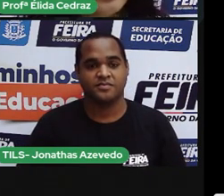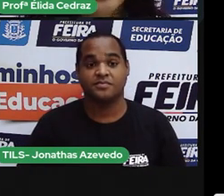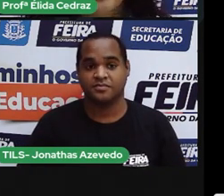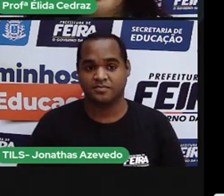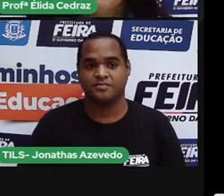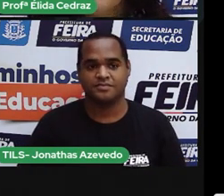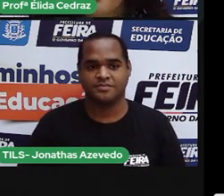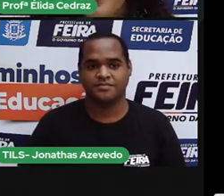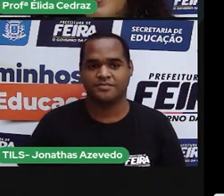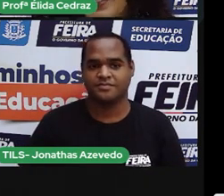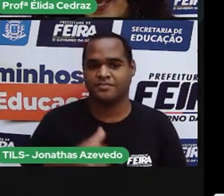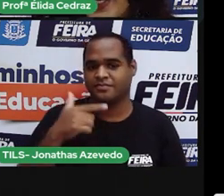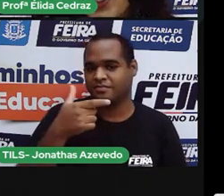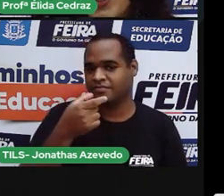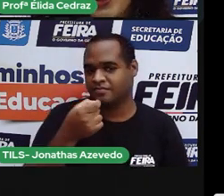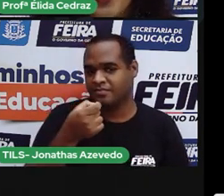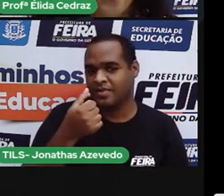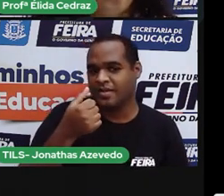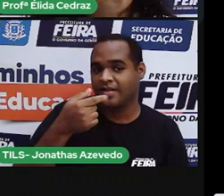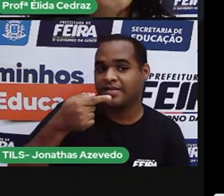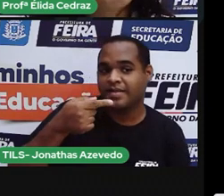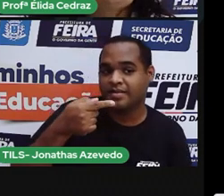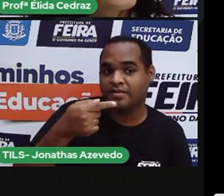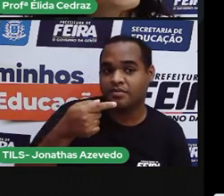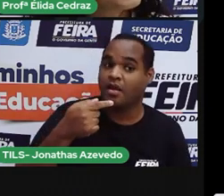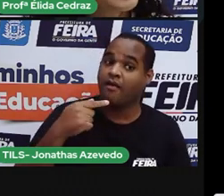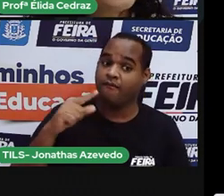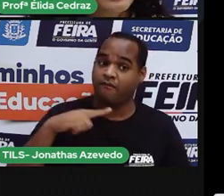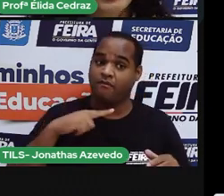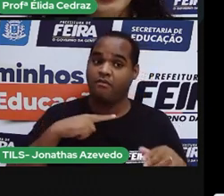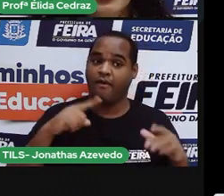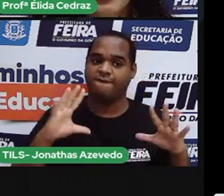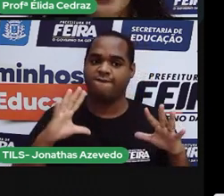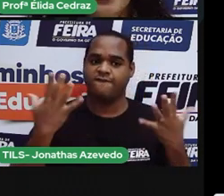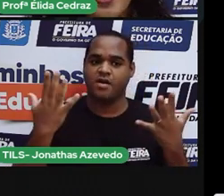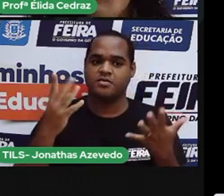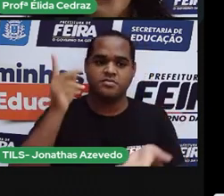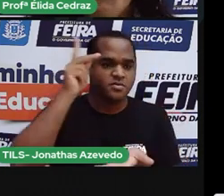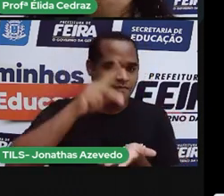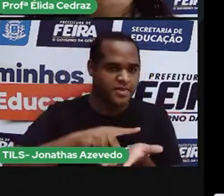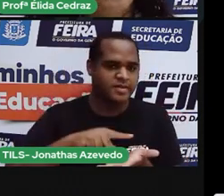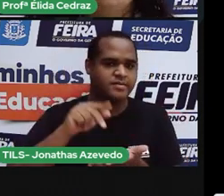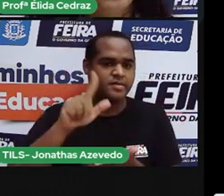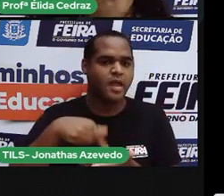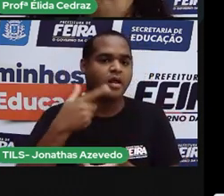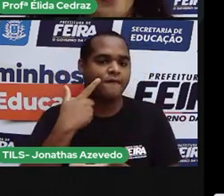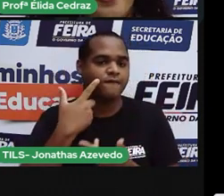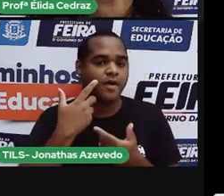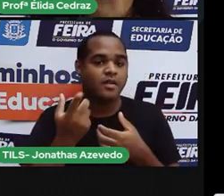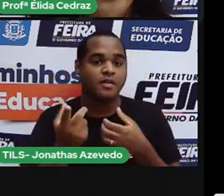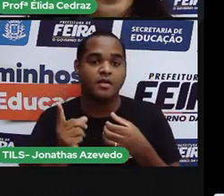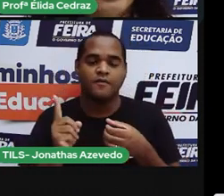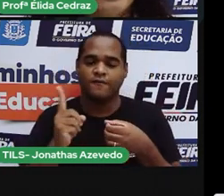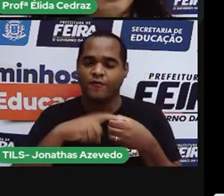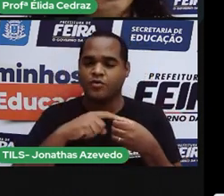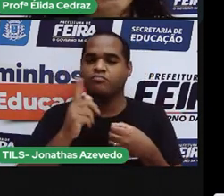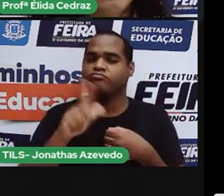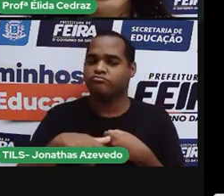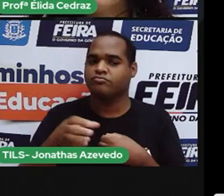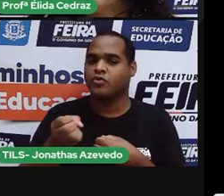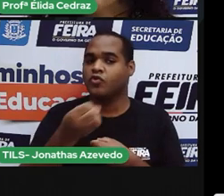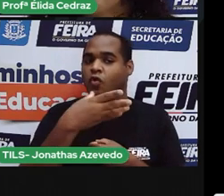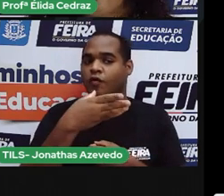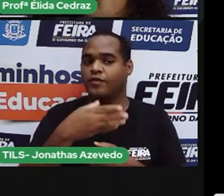Em 2007, uma festa tradicional voltou a acontecer.